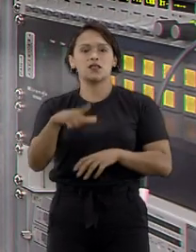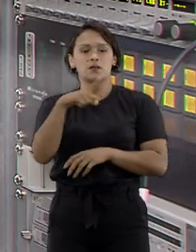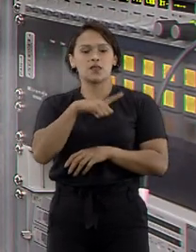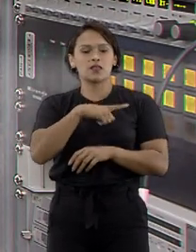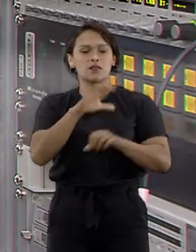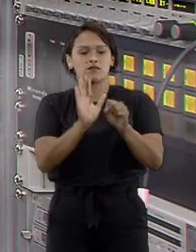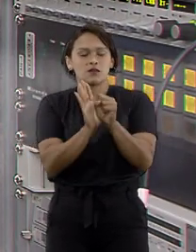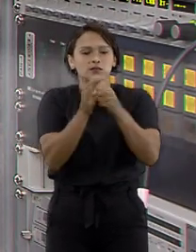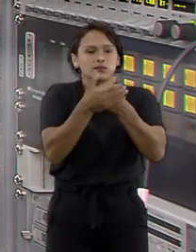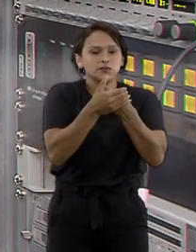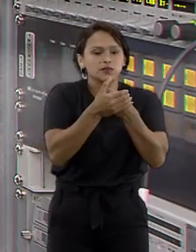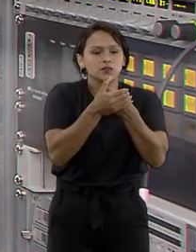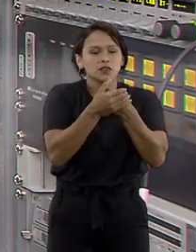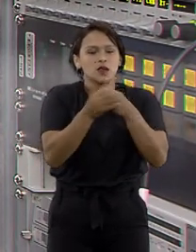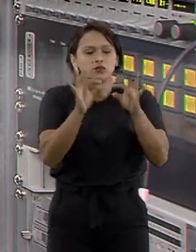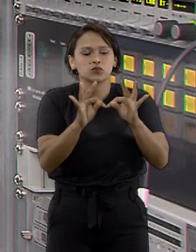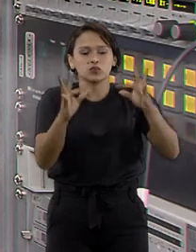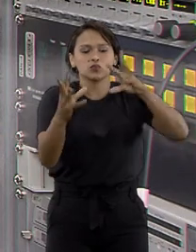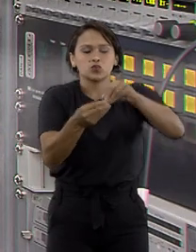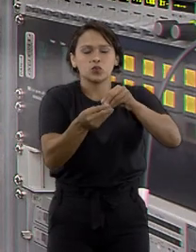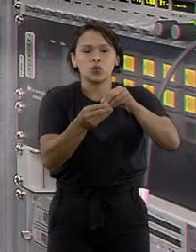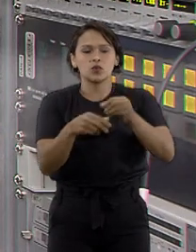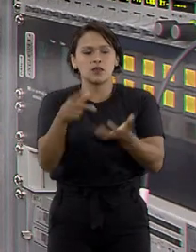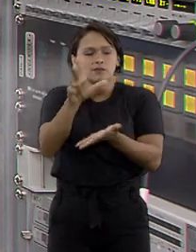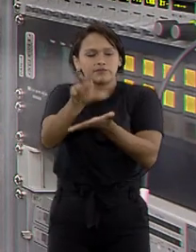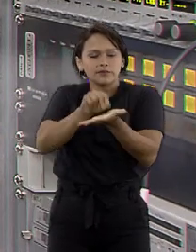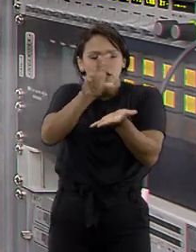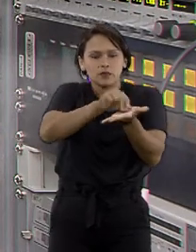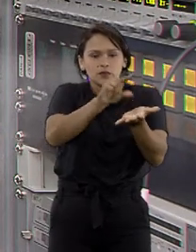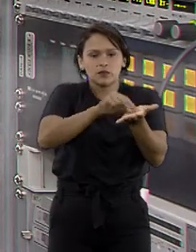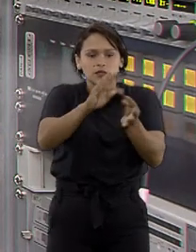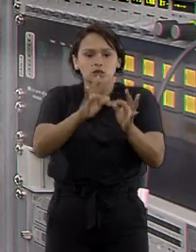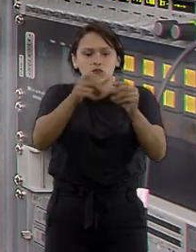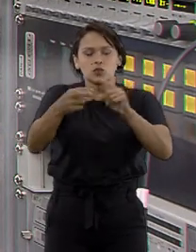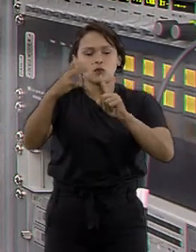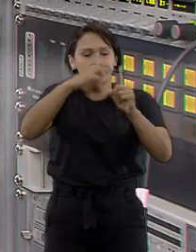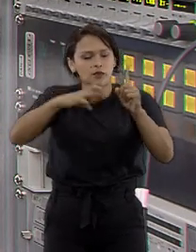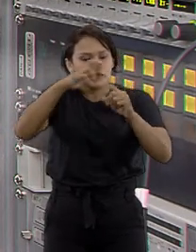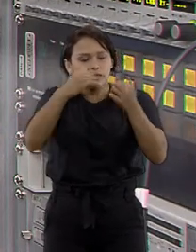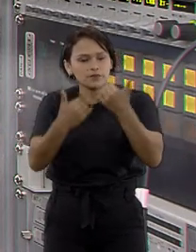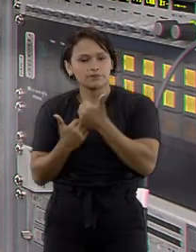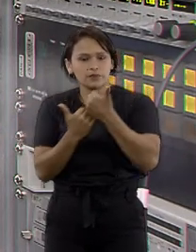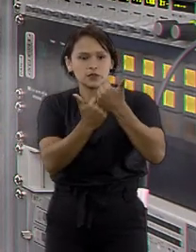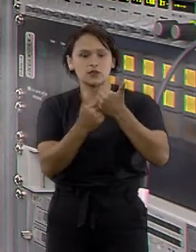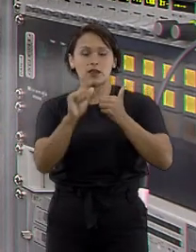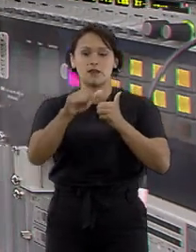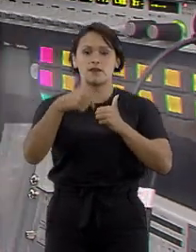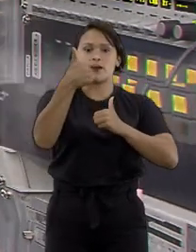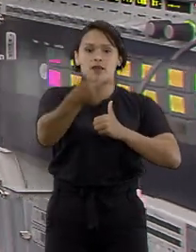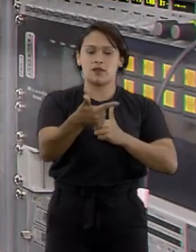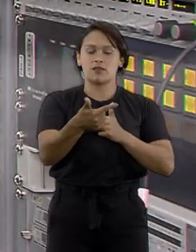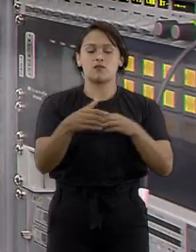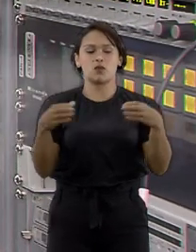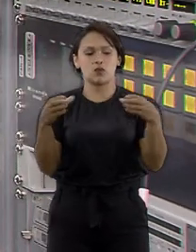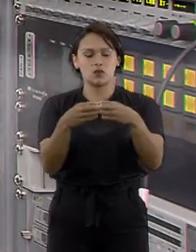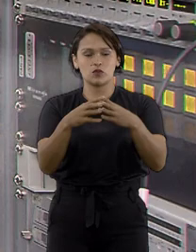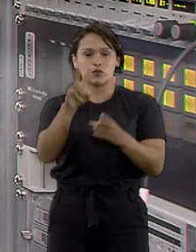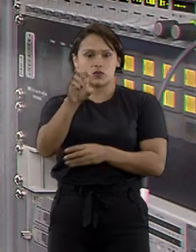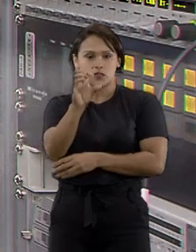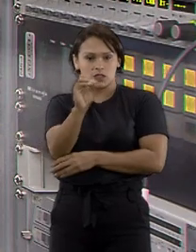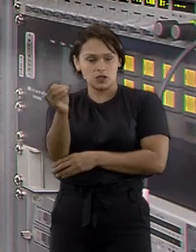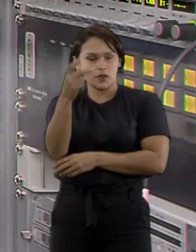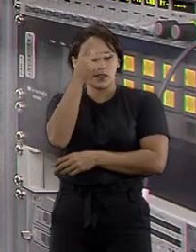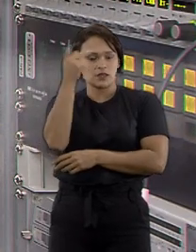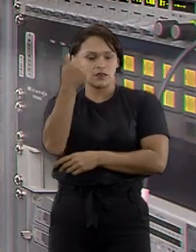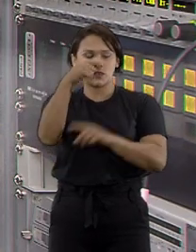sistema teve que ser isolado para a perícia e evidências foram coletadas para ajudar nas investigações. Só depois disso, uma equipe de